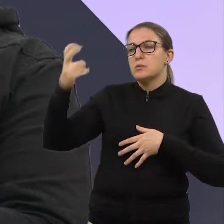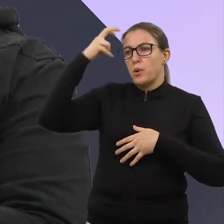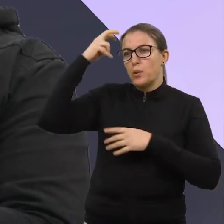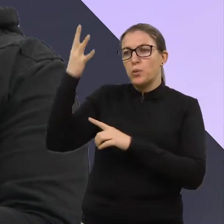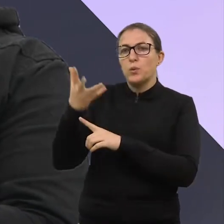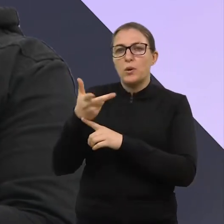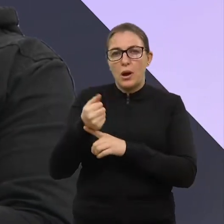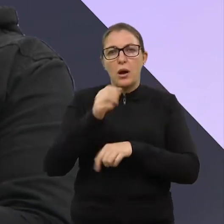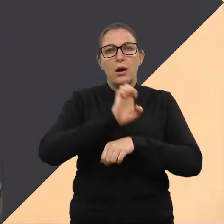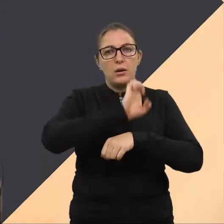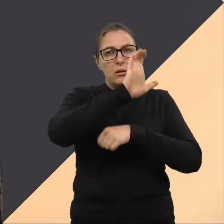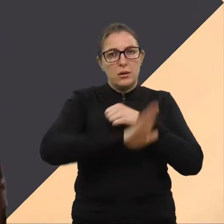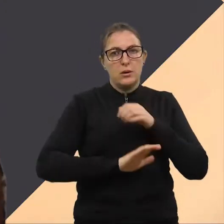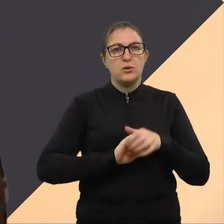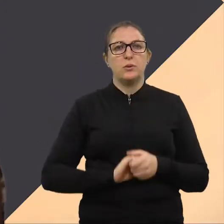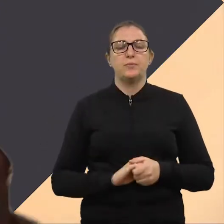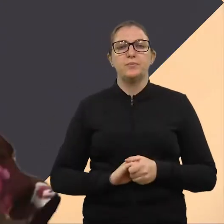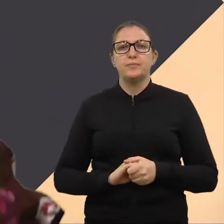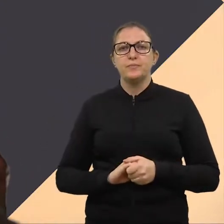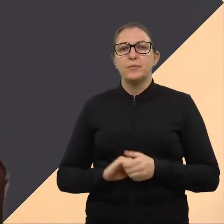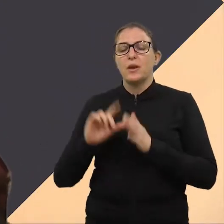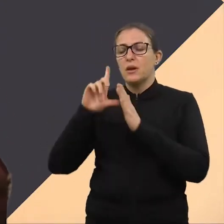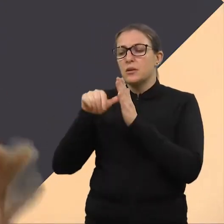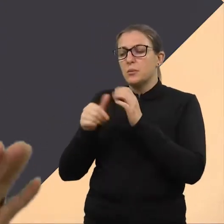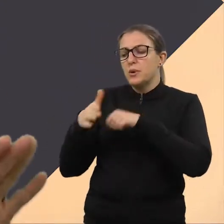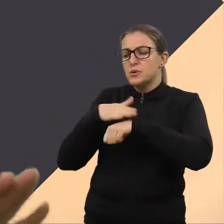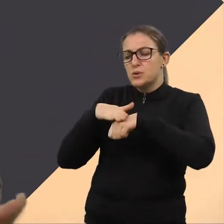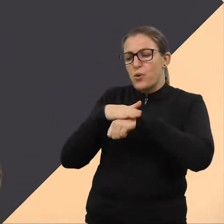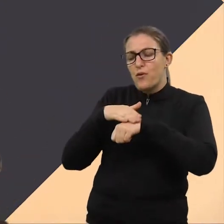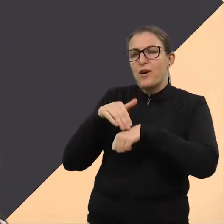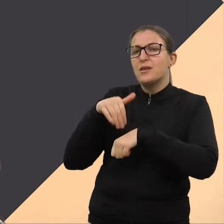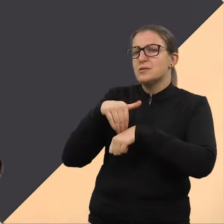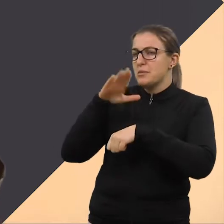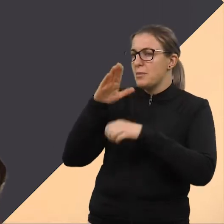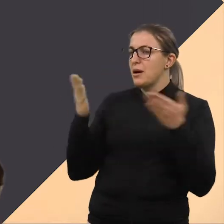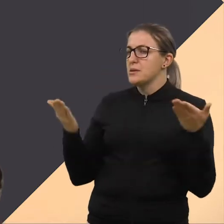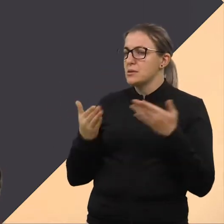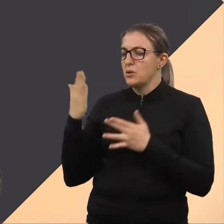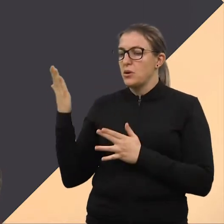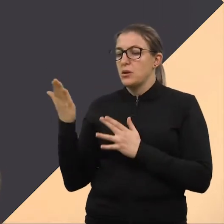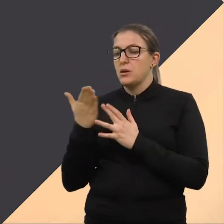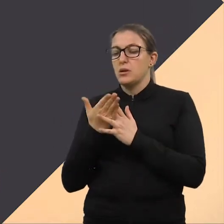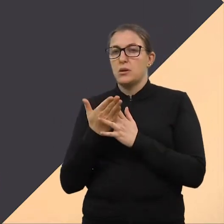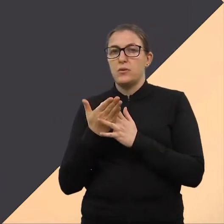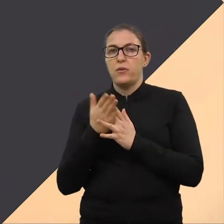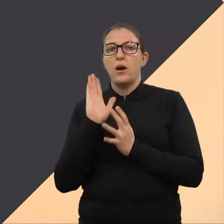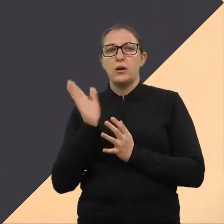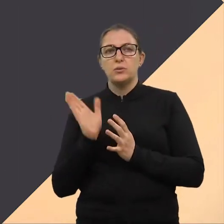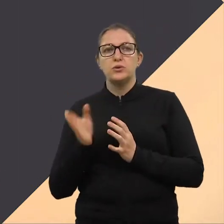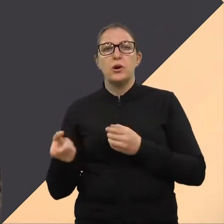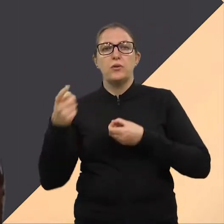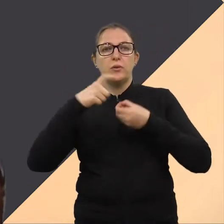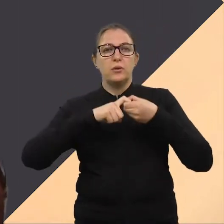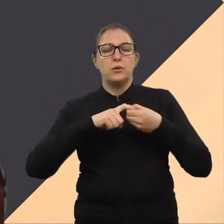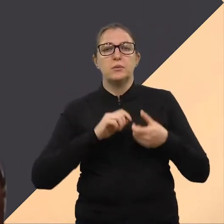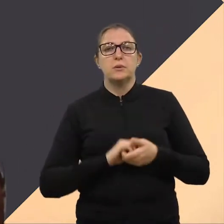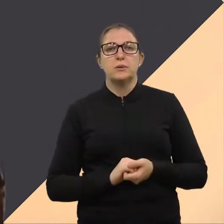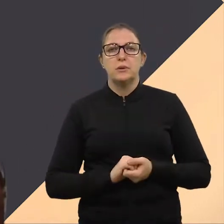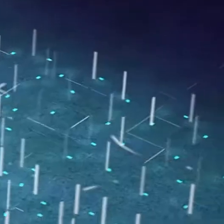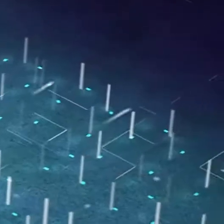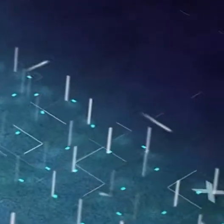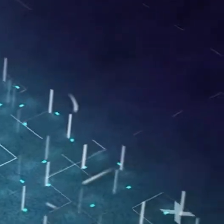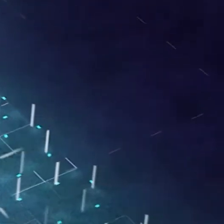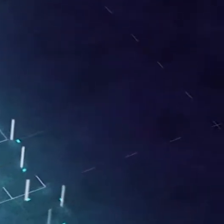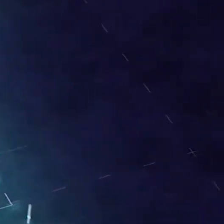diferenciado no aspecto cultural. Neymar, daqui a pouco a gente conversa mais um pouquinho, agora a gente faz um rápido intervalo, seguidinha, a gente está de volta.